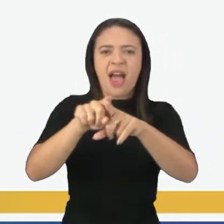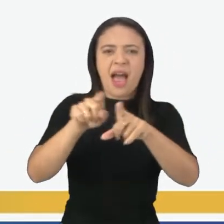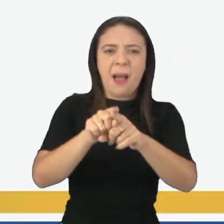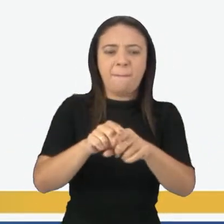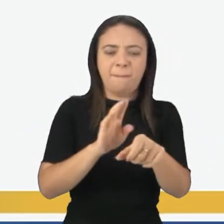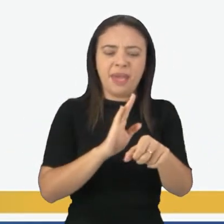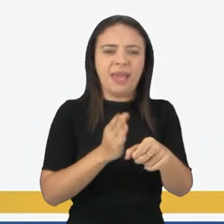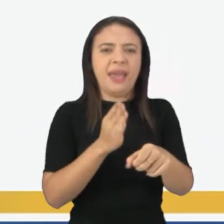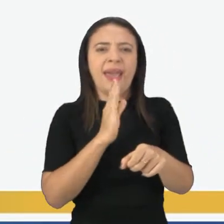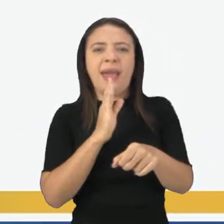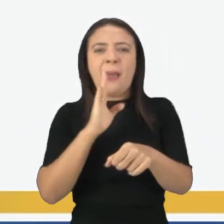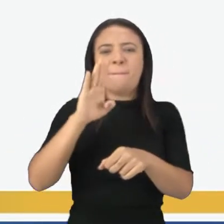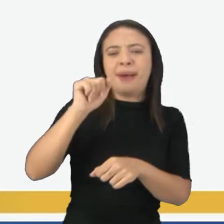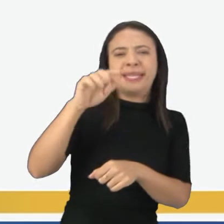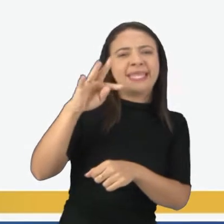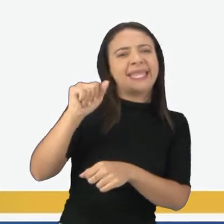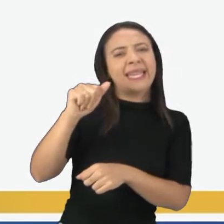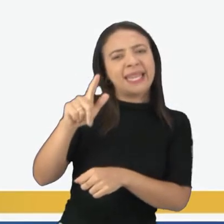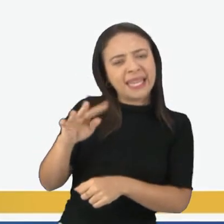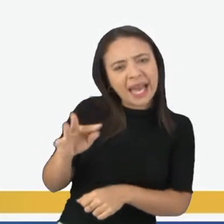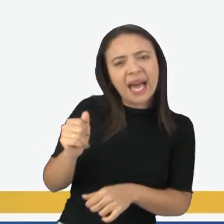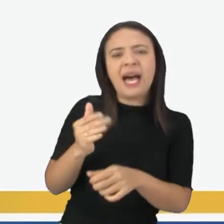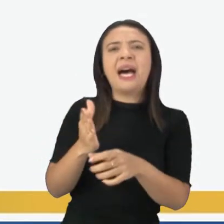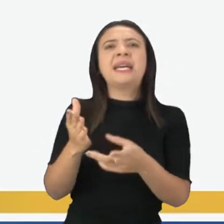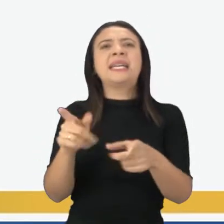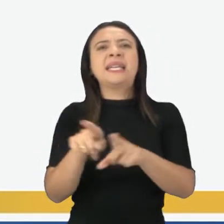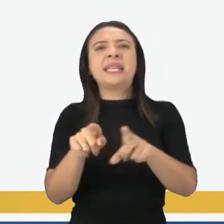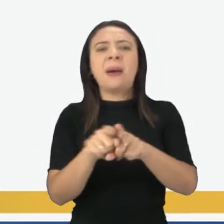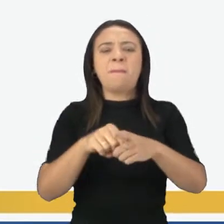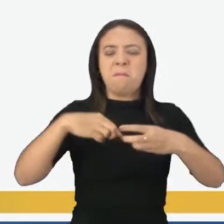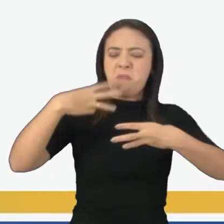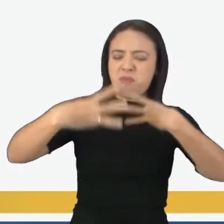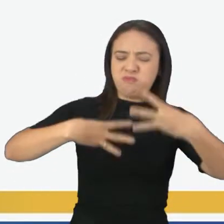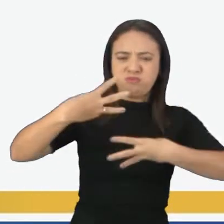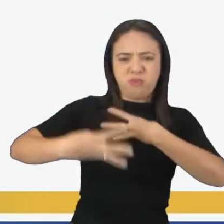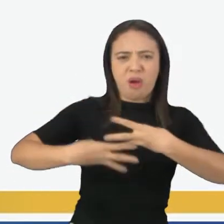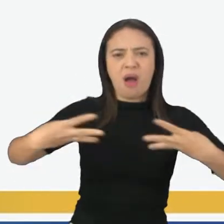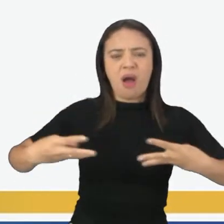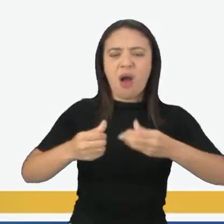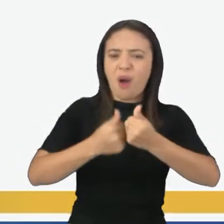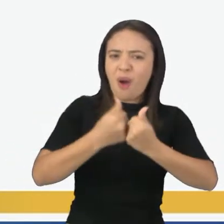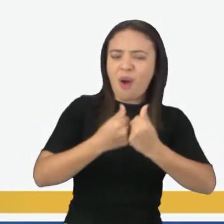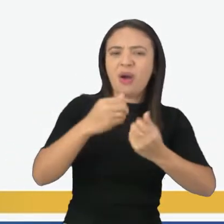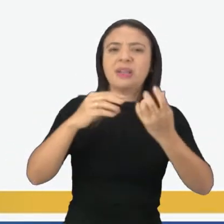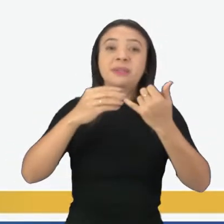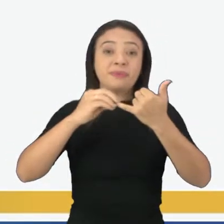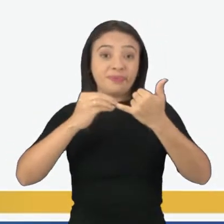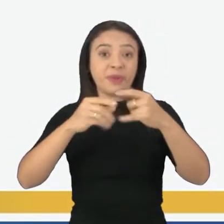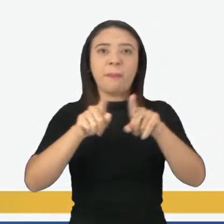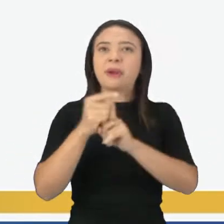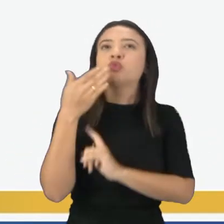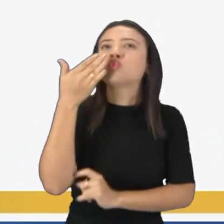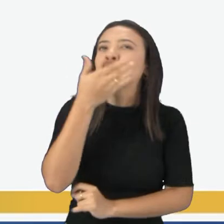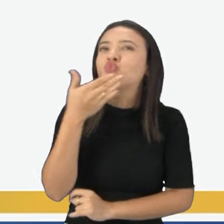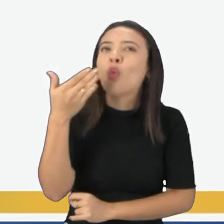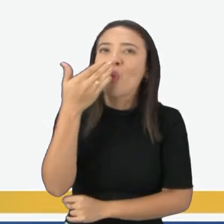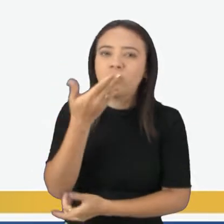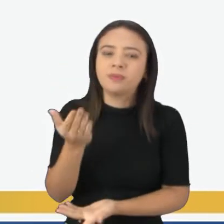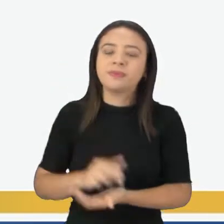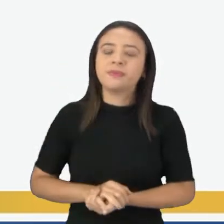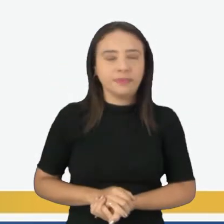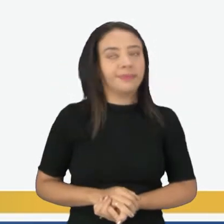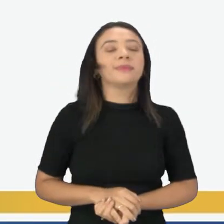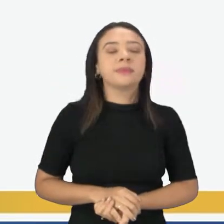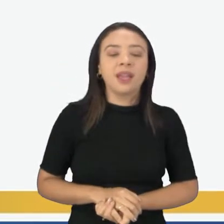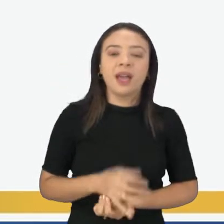batata assada, salada, macarrão, arroz, feijão e sobremesa. A